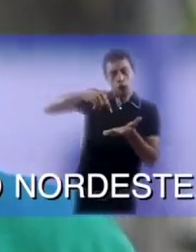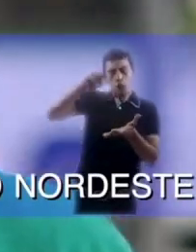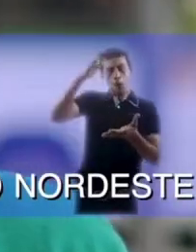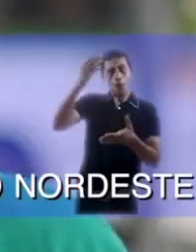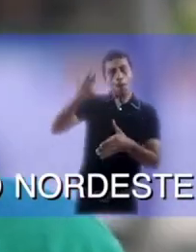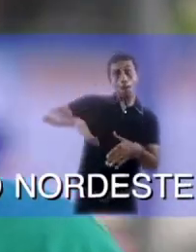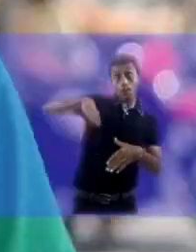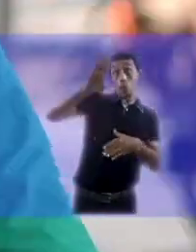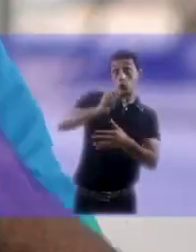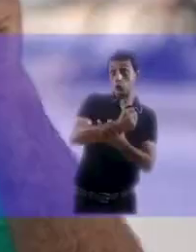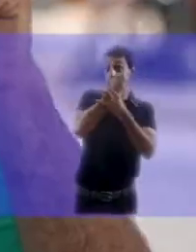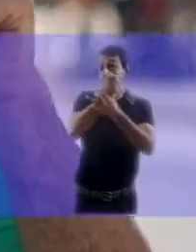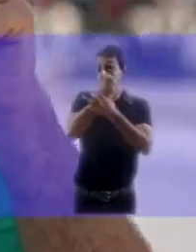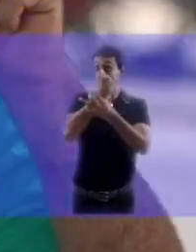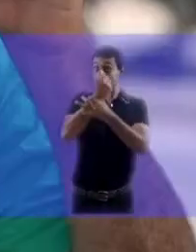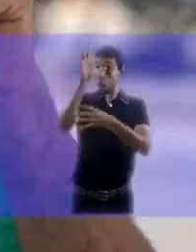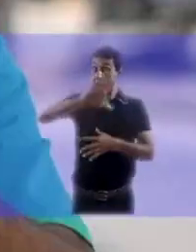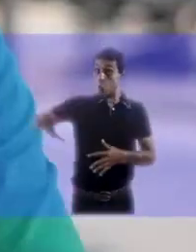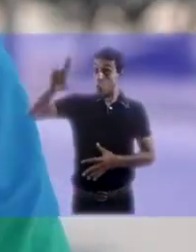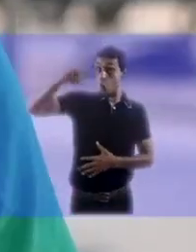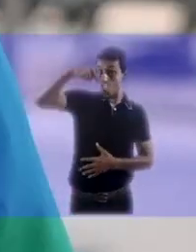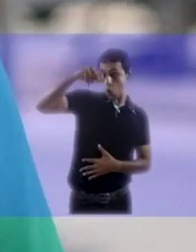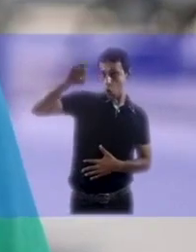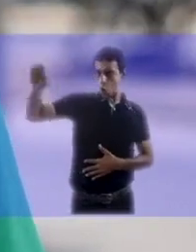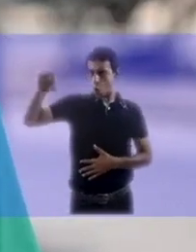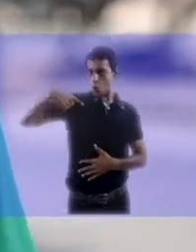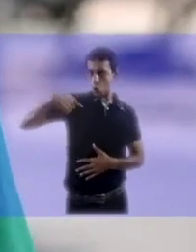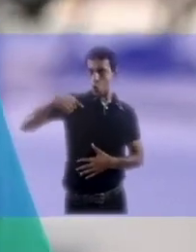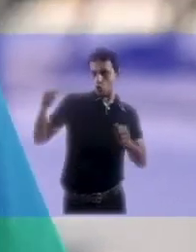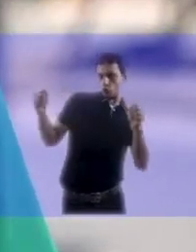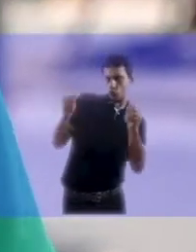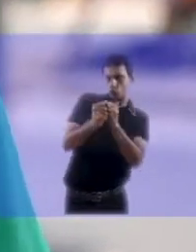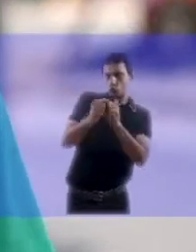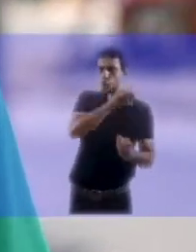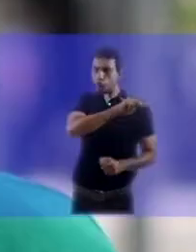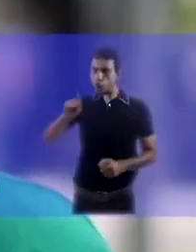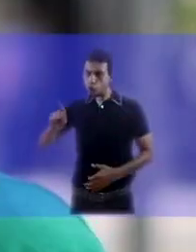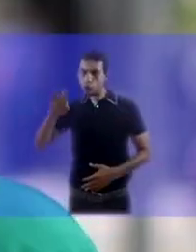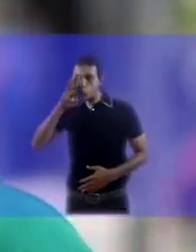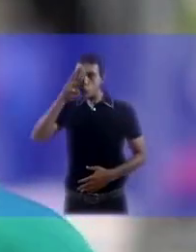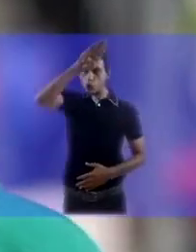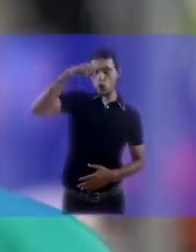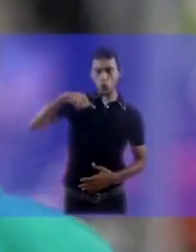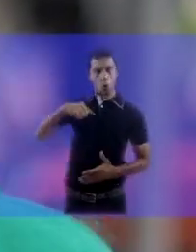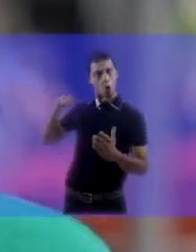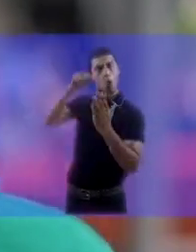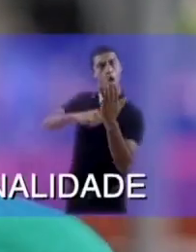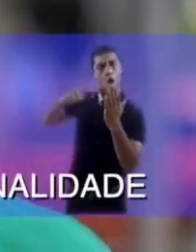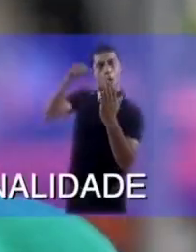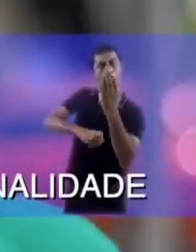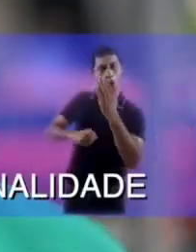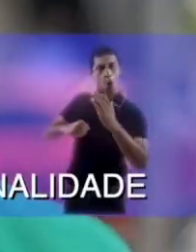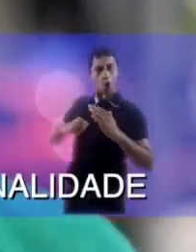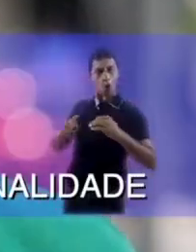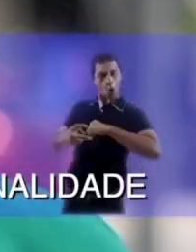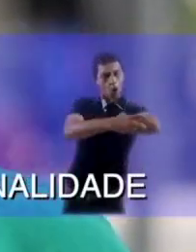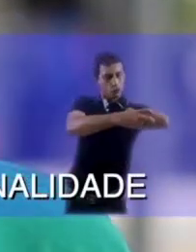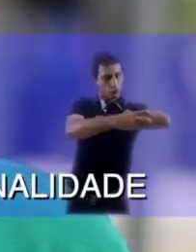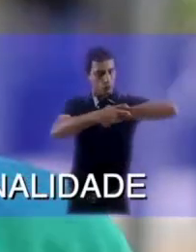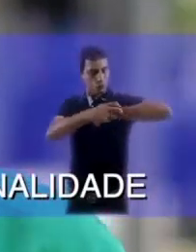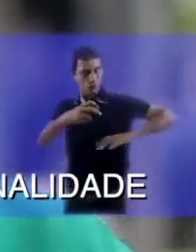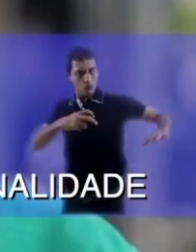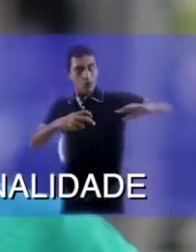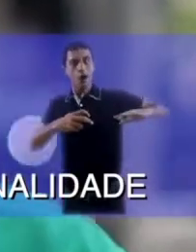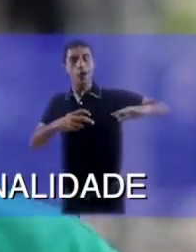mais segura do Nordeste Vou comandar pessoalmente A segurança desta cidade Como presidente Bolsonaro Tenho coragem Para